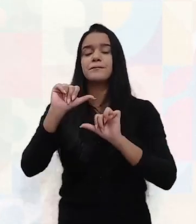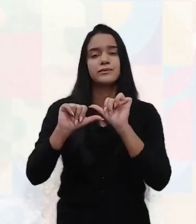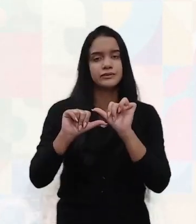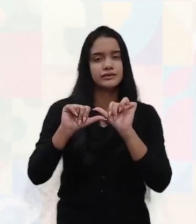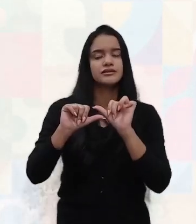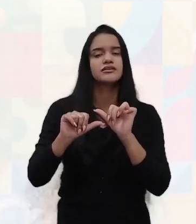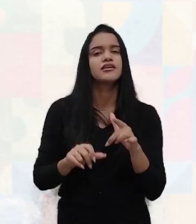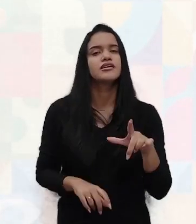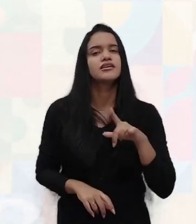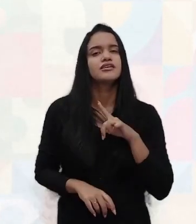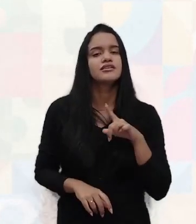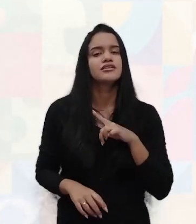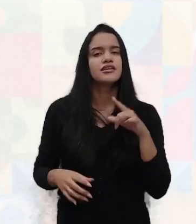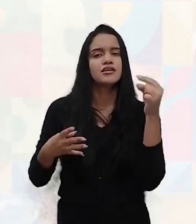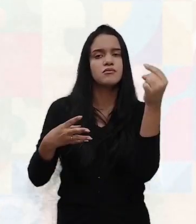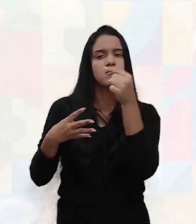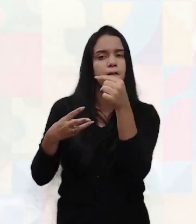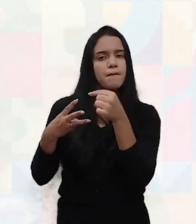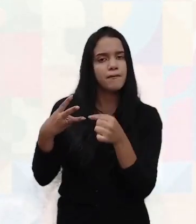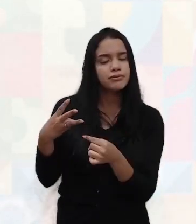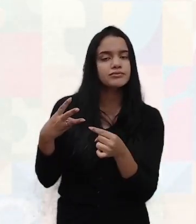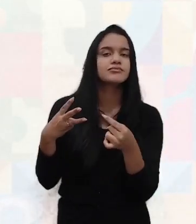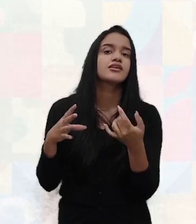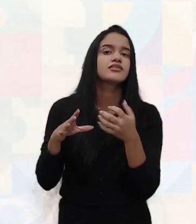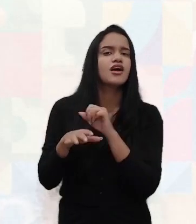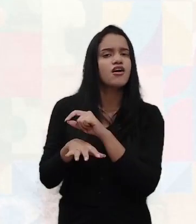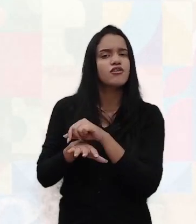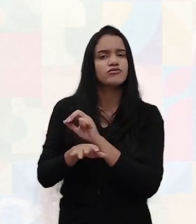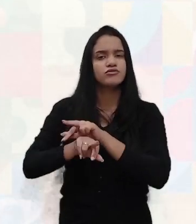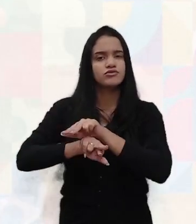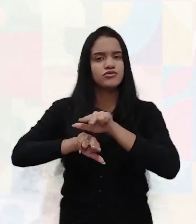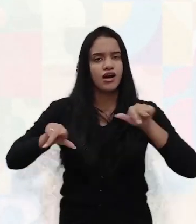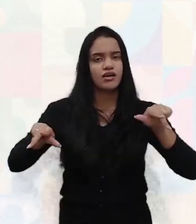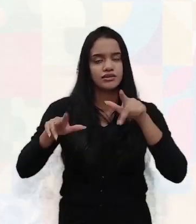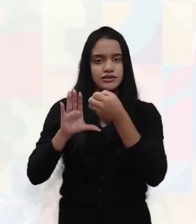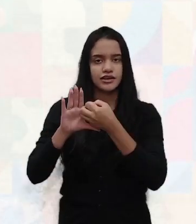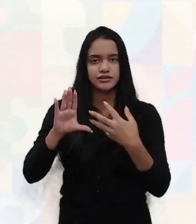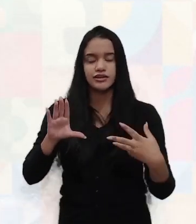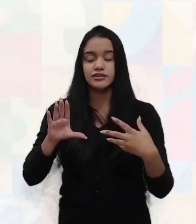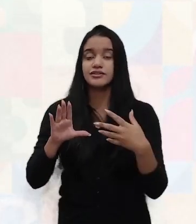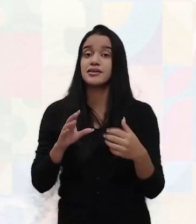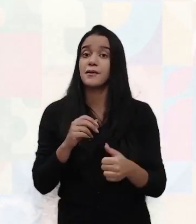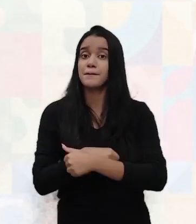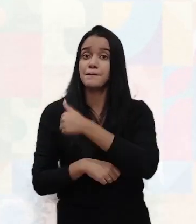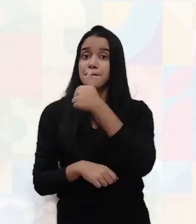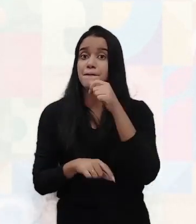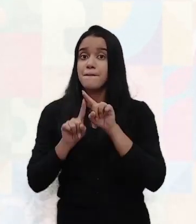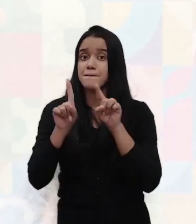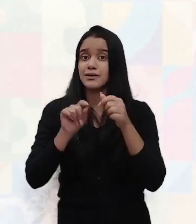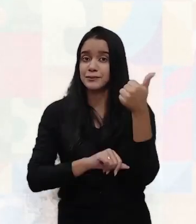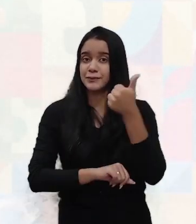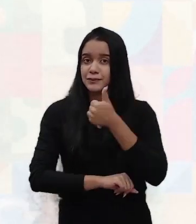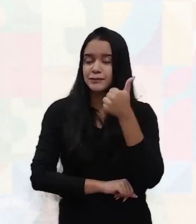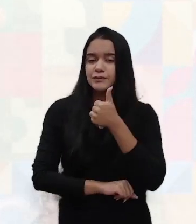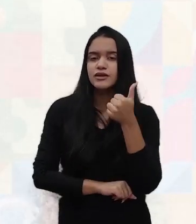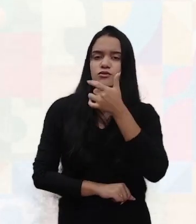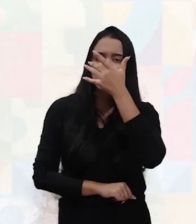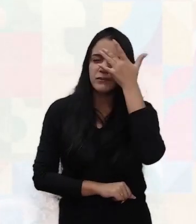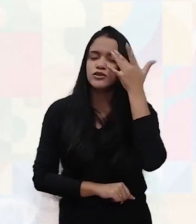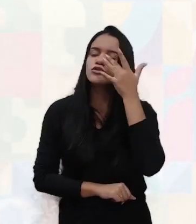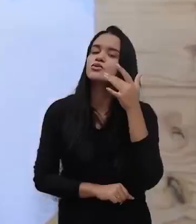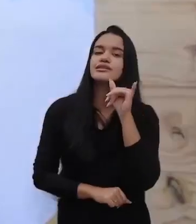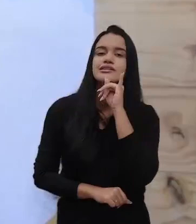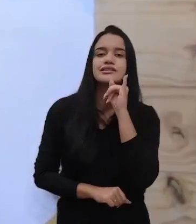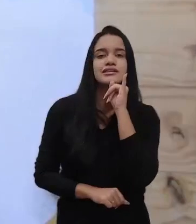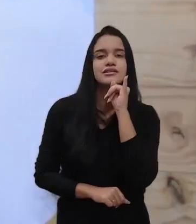Tem uma série de características aí, mas eu quero me atentar a algumas delas. O primeiro de tudo é ser uma pessoa disciplinada. Se você acorda de manhã,